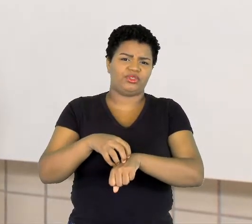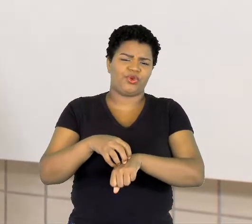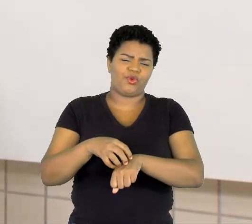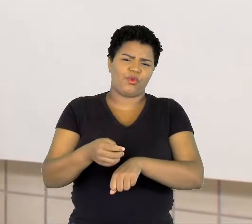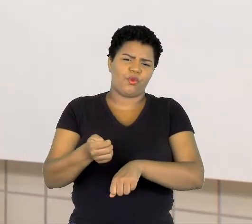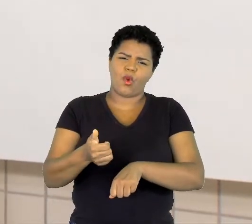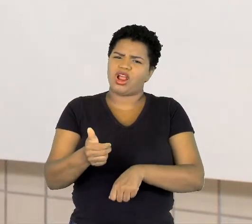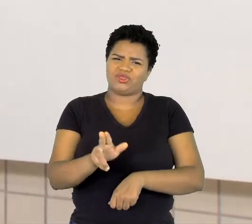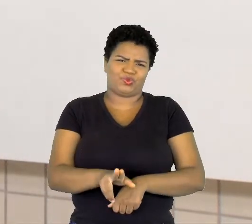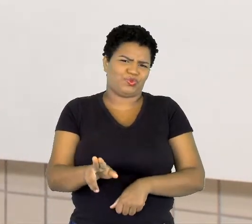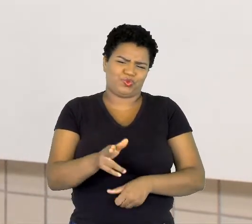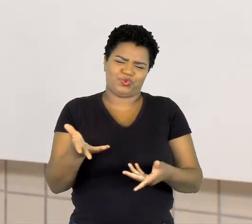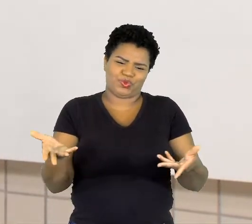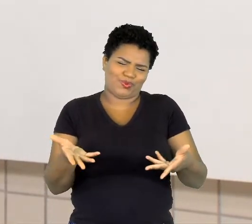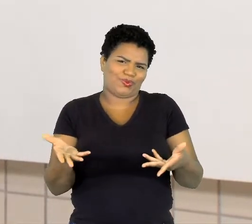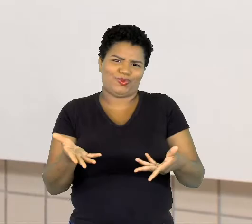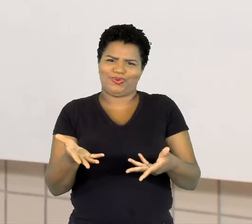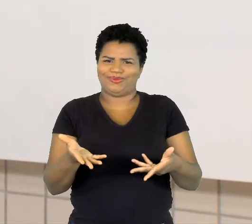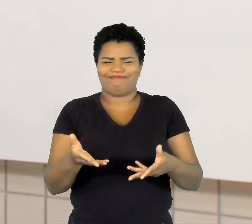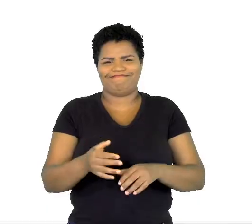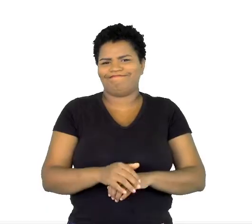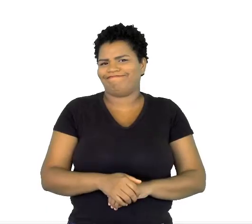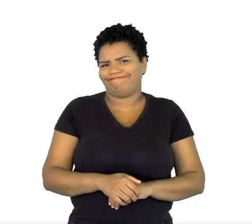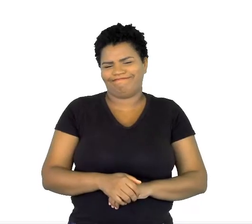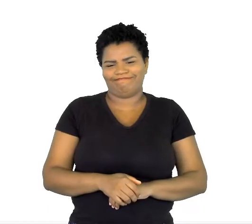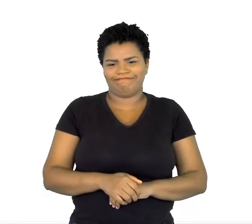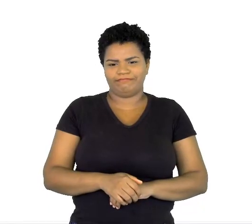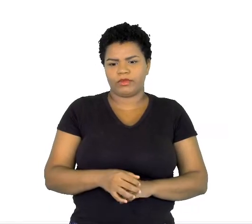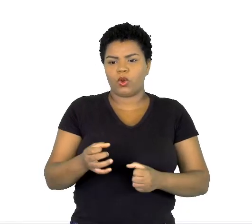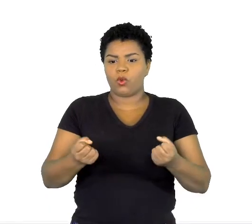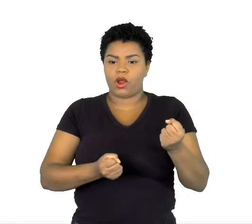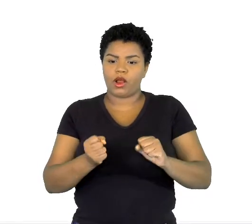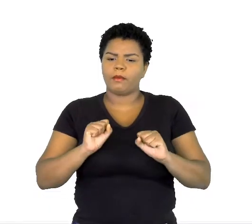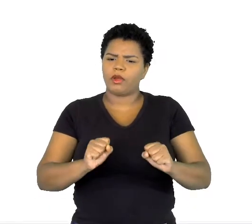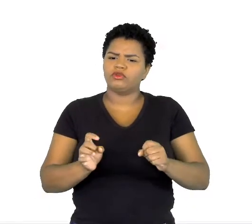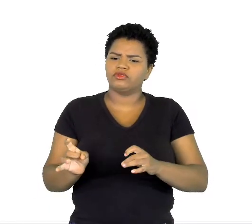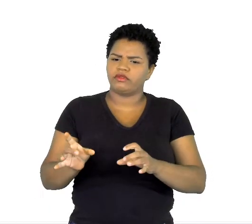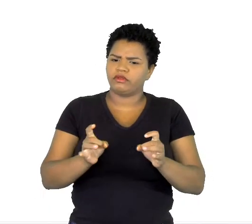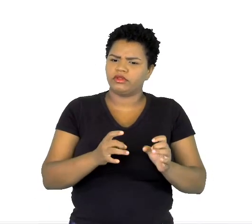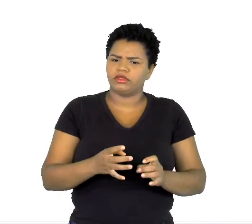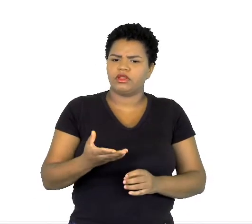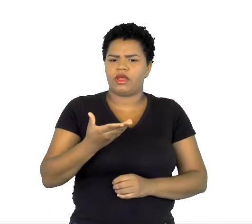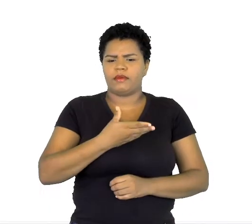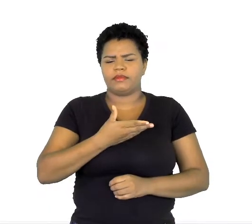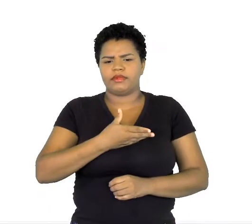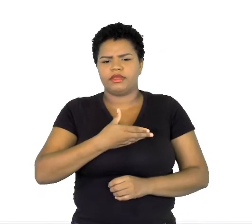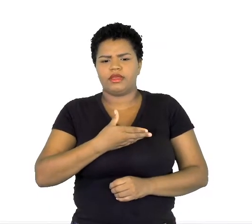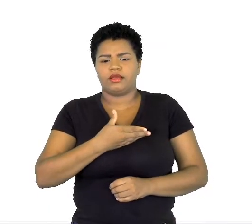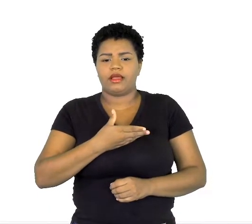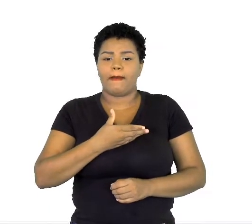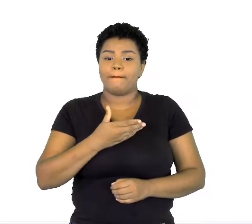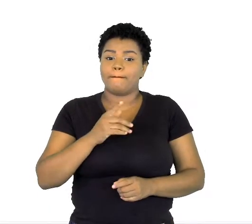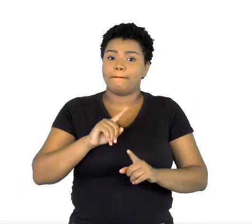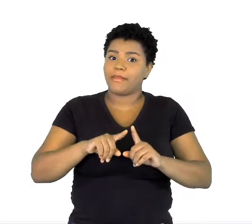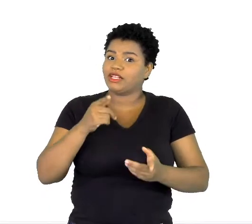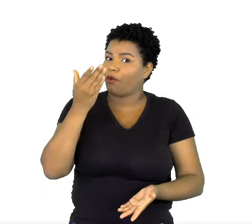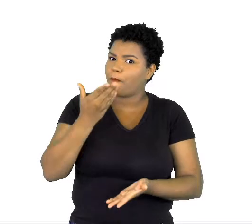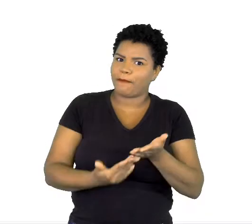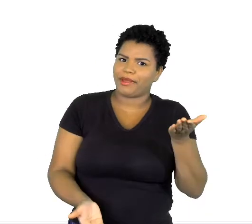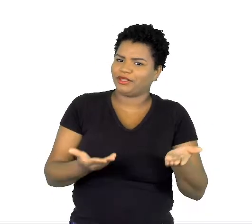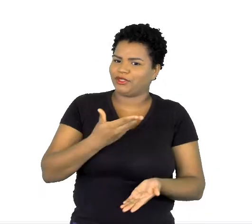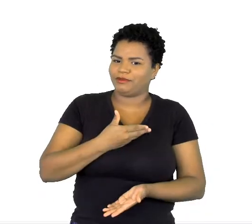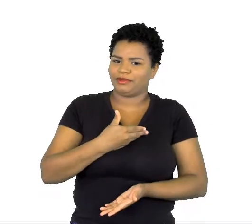mais utilizado. Um carro que você pode vender a um amigo sem perder o amigo. É um texto